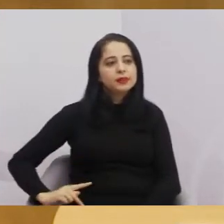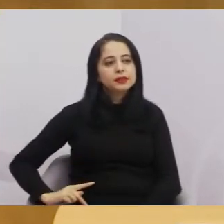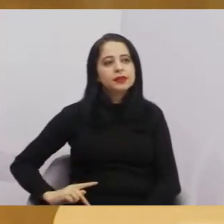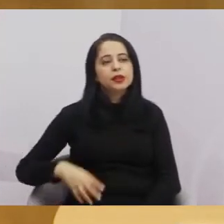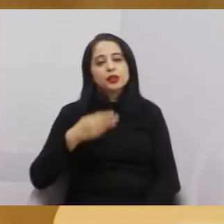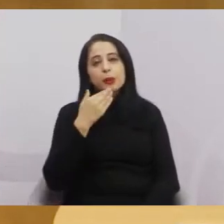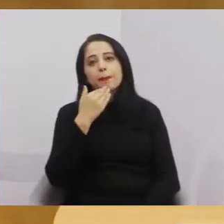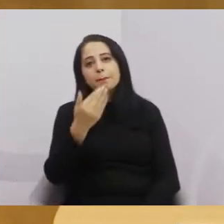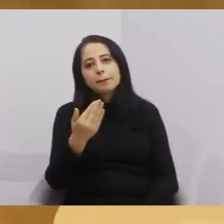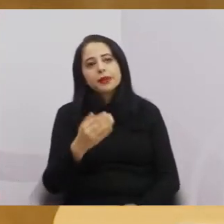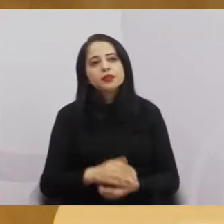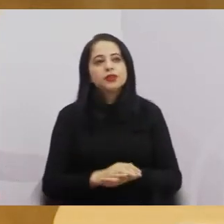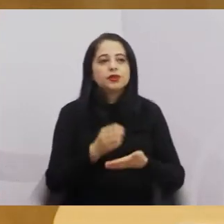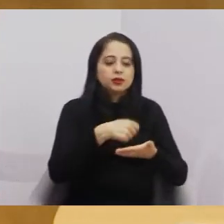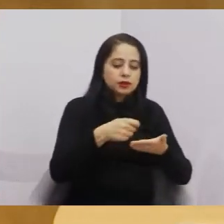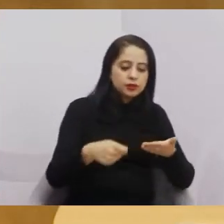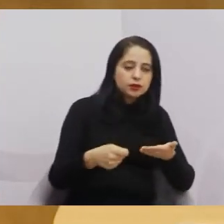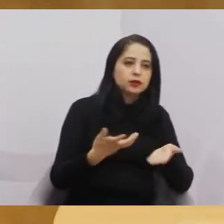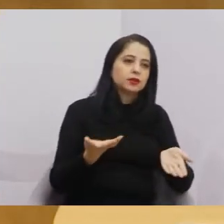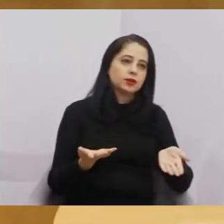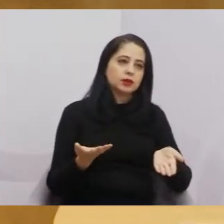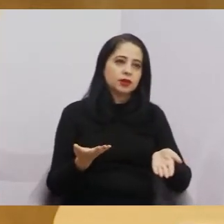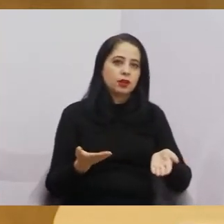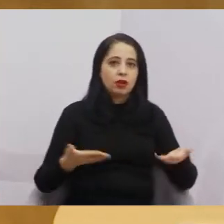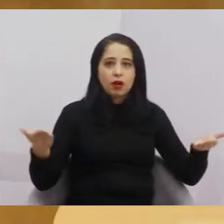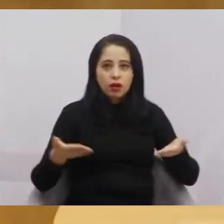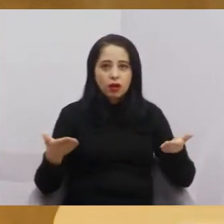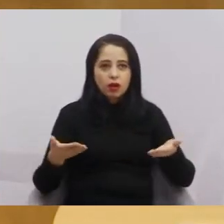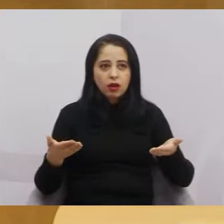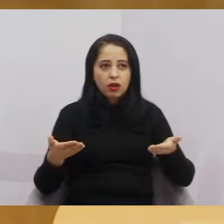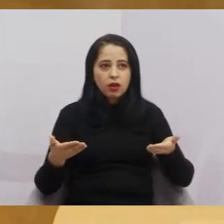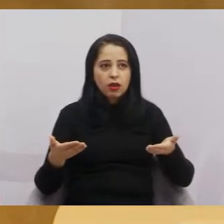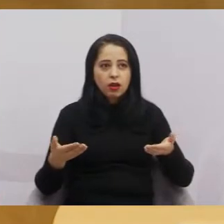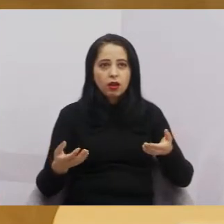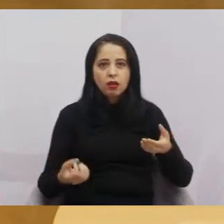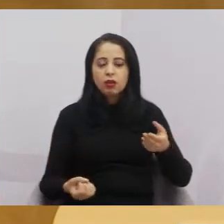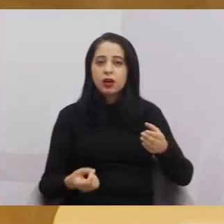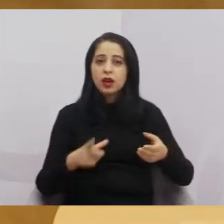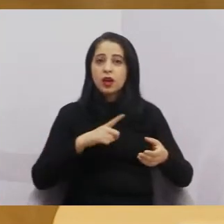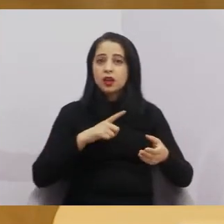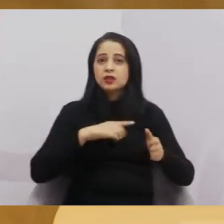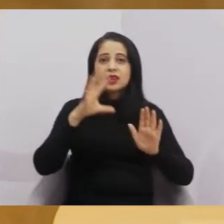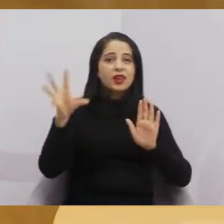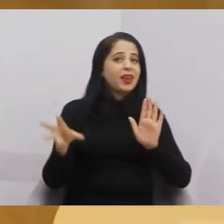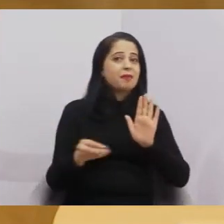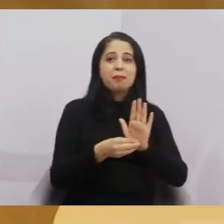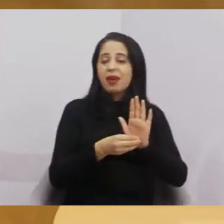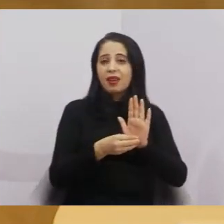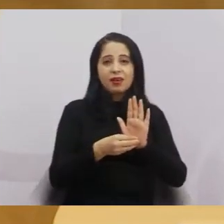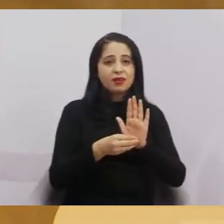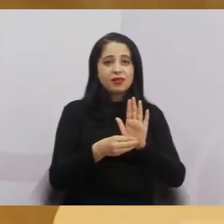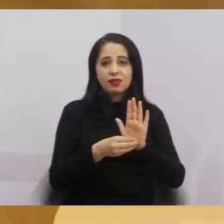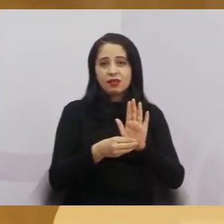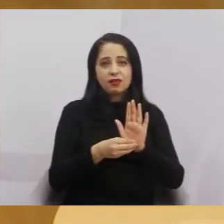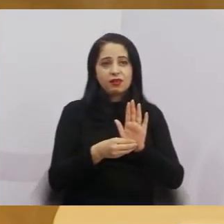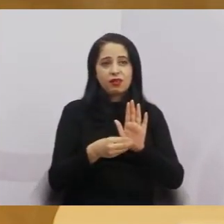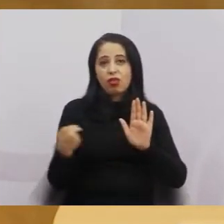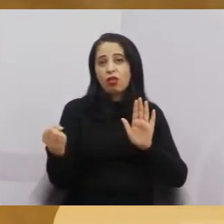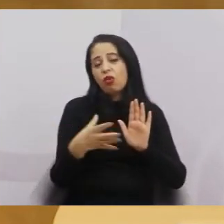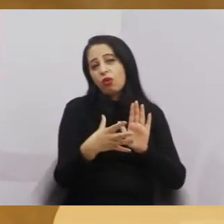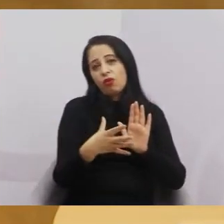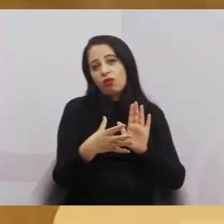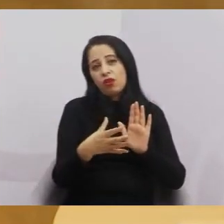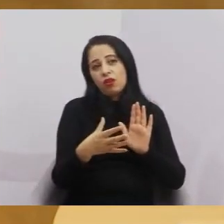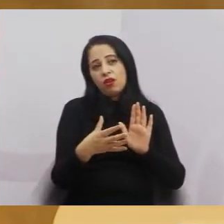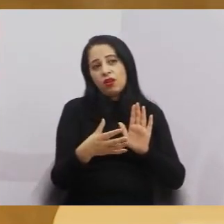projeto na casa e logo em seguida agora aqui na sessão apareceu essa emenda e também nós que votamos,